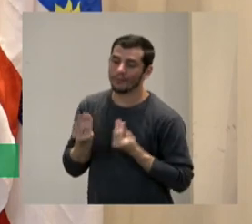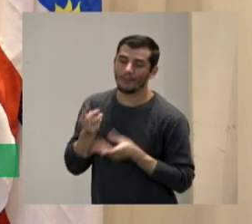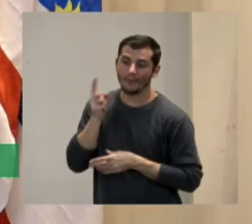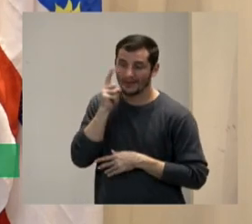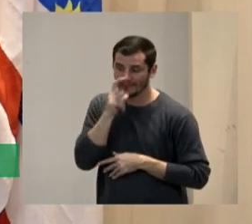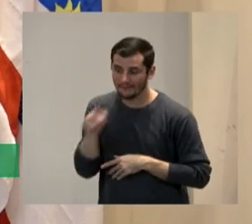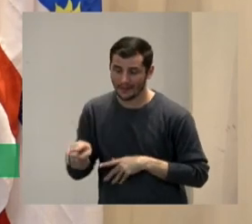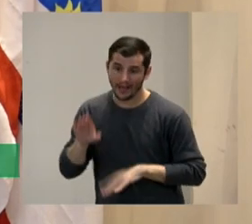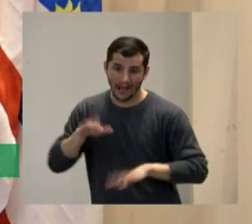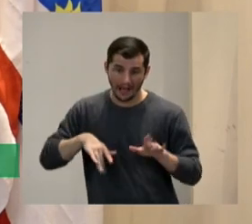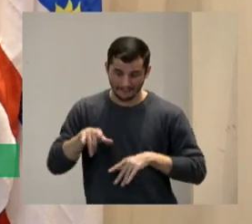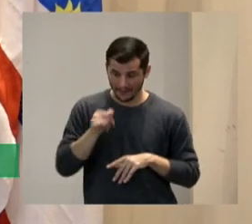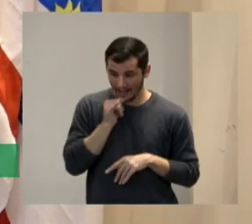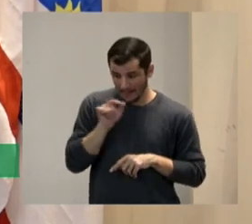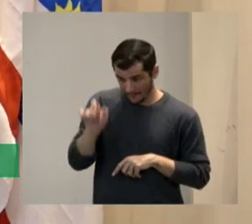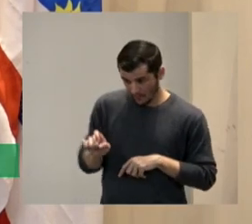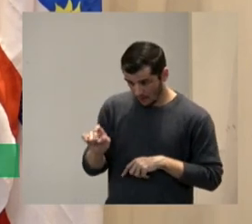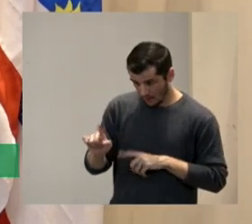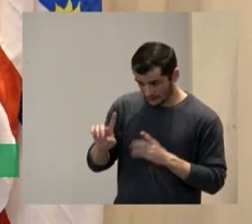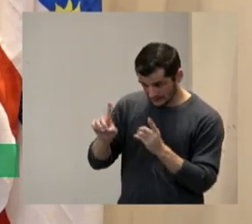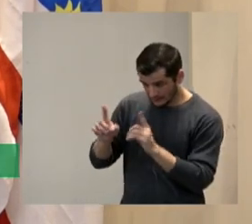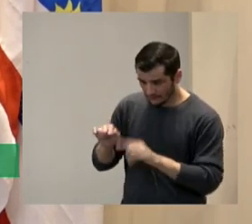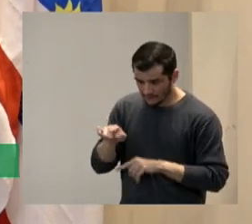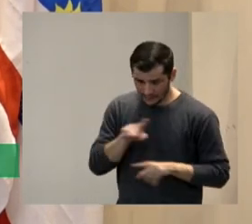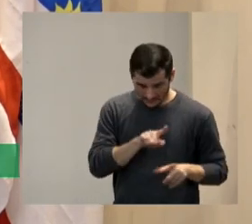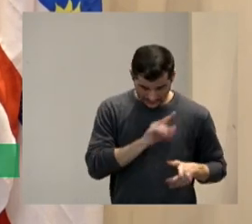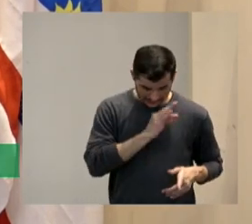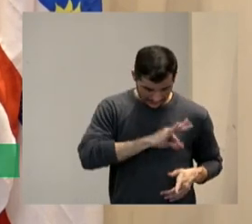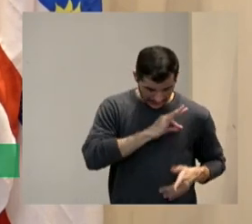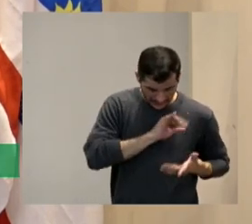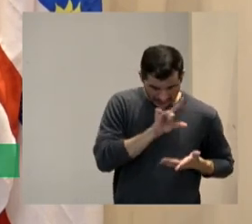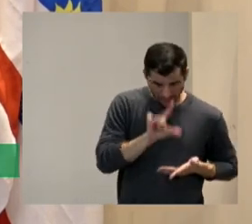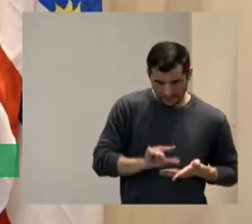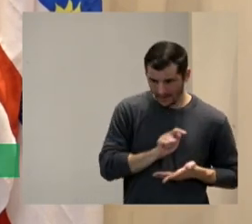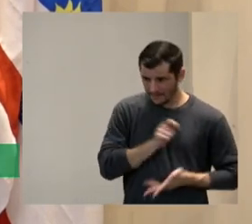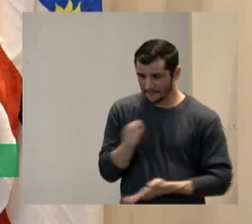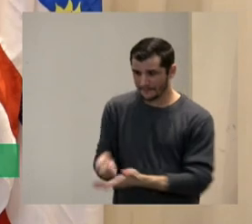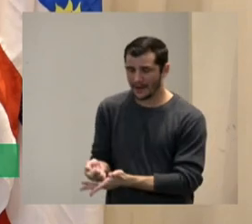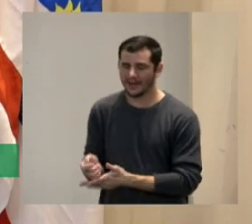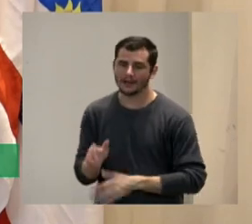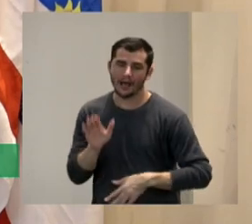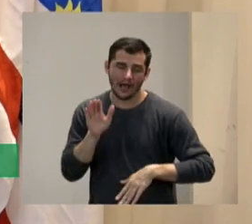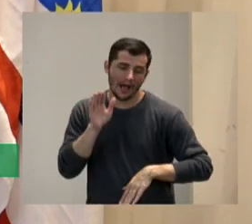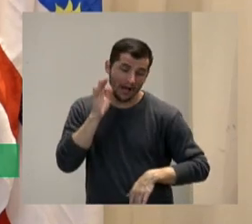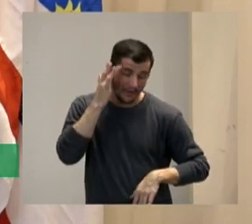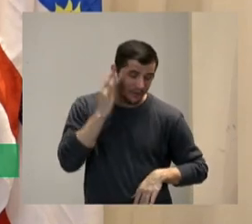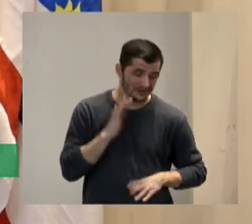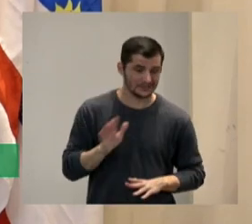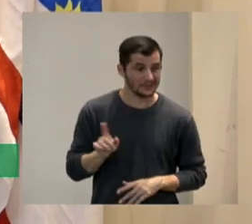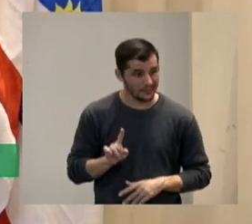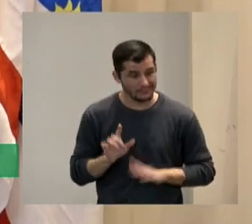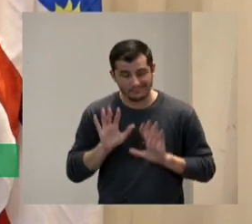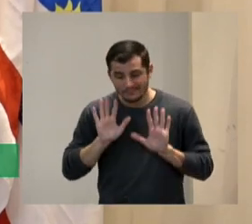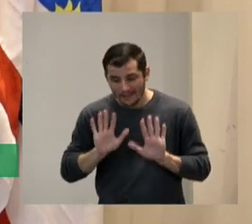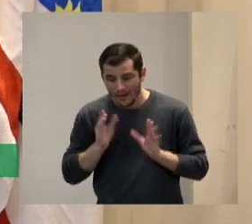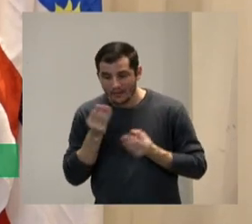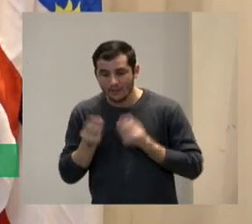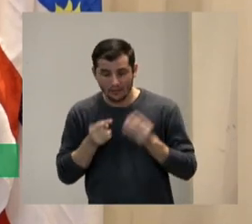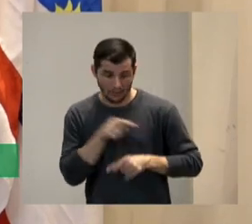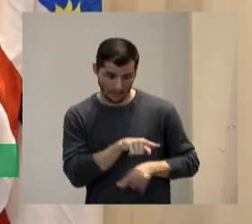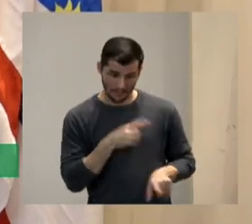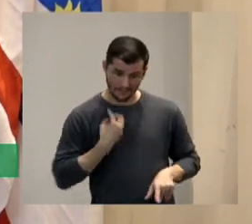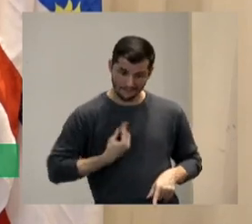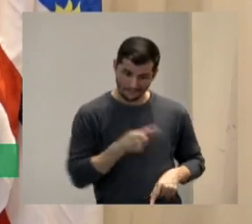por você ser PCD ou não não vai ser isso e hoje não é isso que vai te eu sei de onde eu trabalho